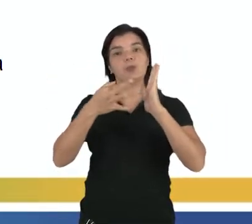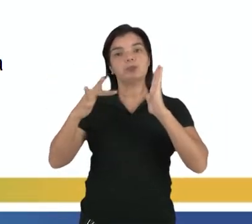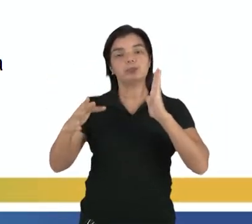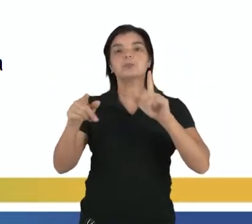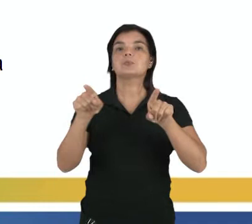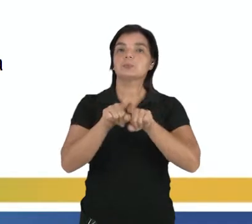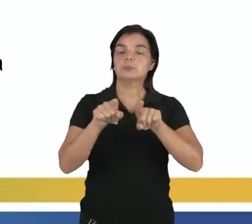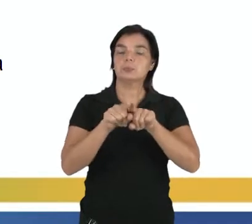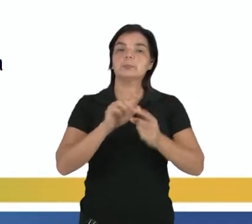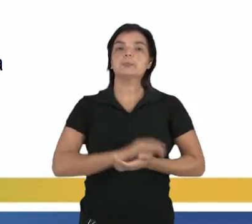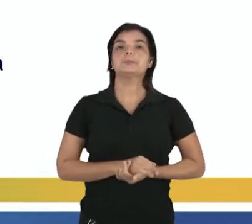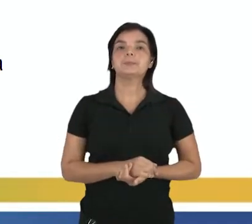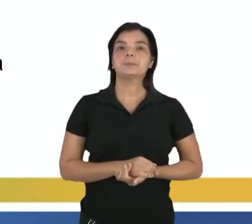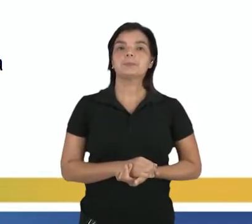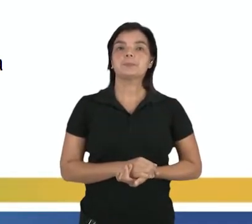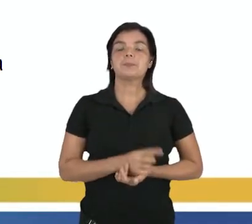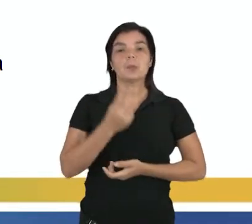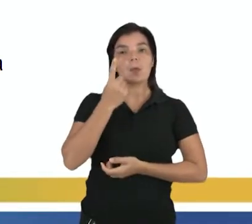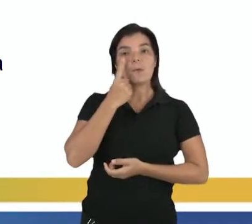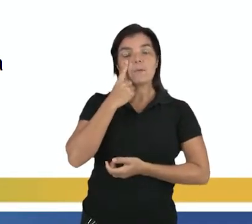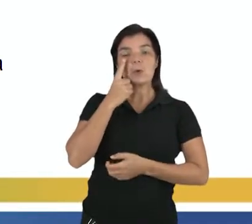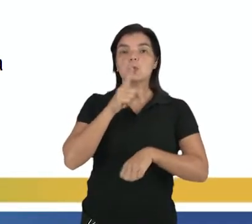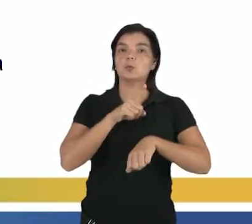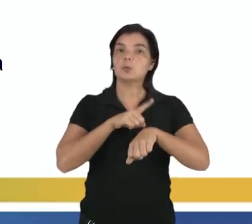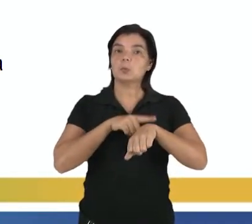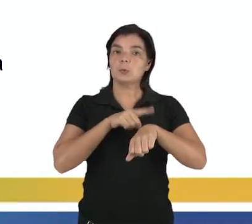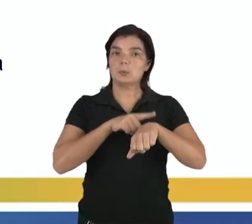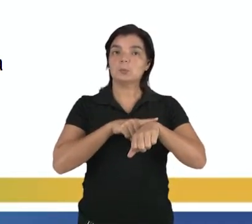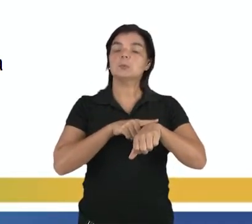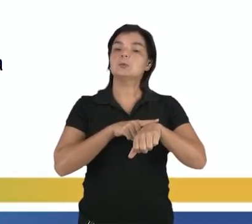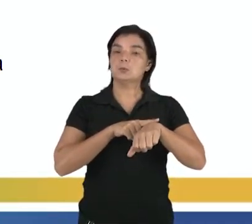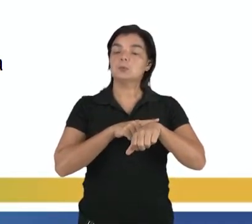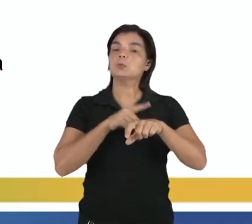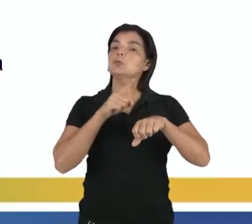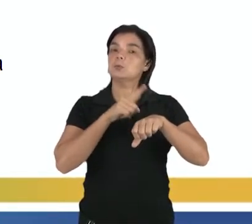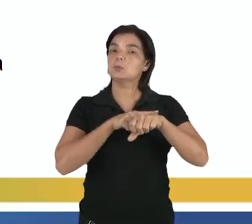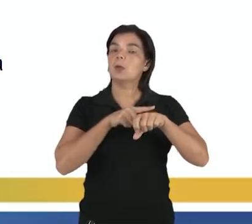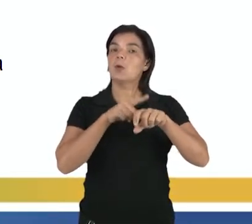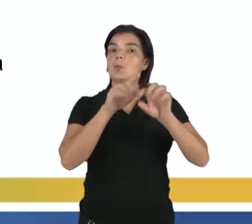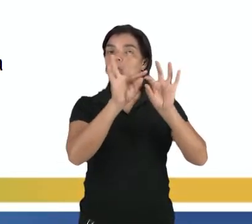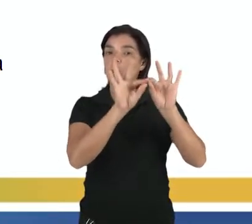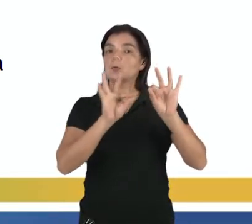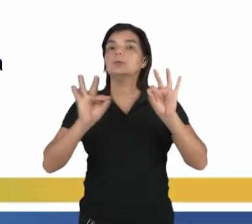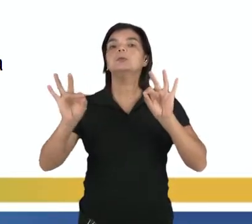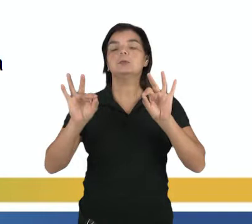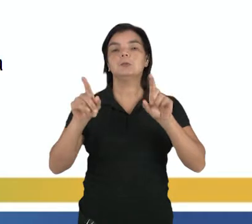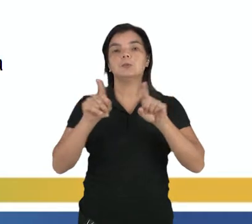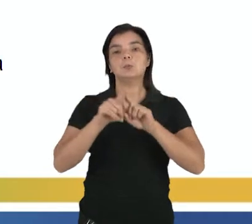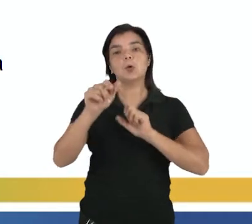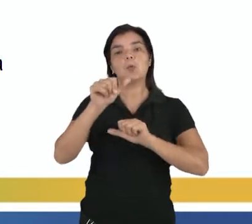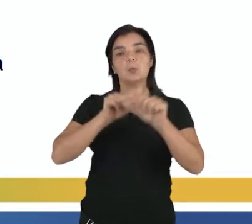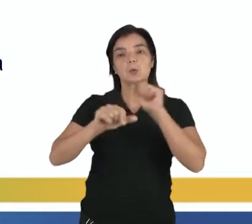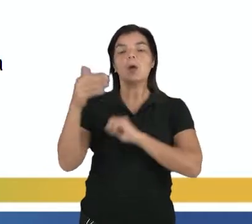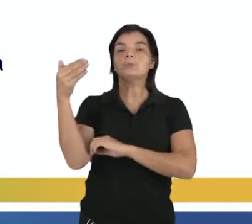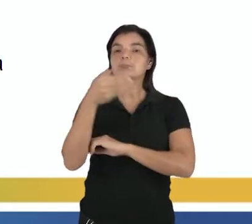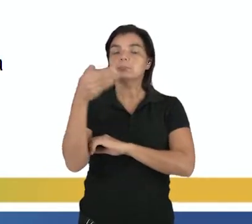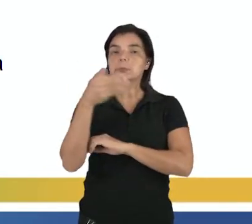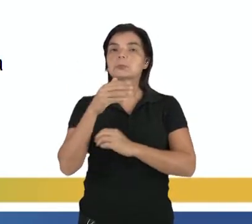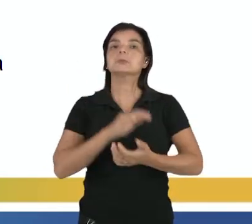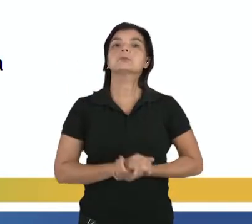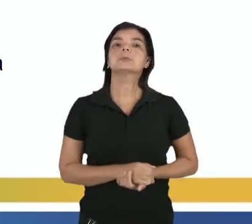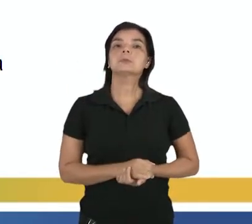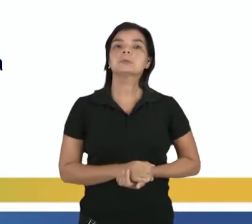ó, tá. Veja que eu posso passar o período pra cá, pro lado esquerdo, e a frequência pra cá, pro lado direito.